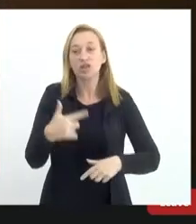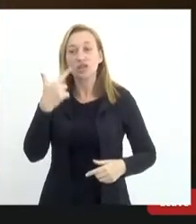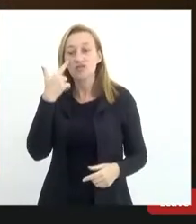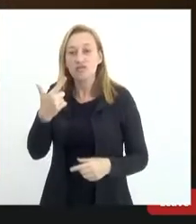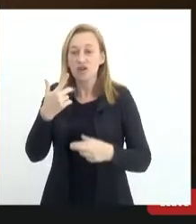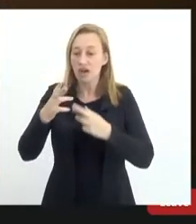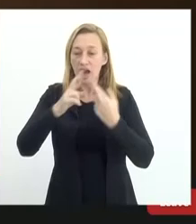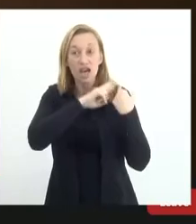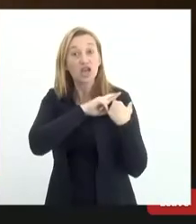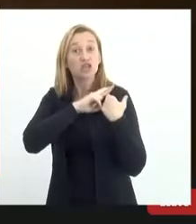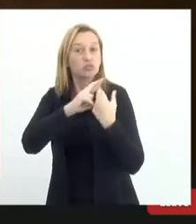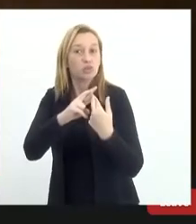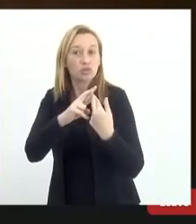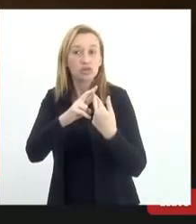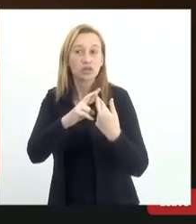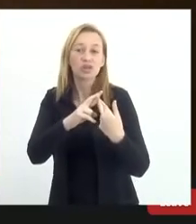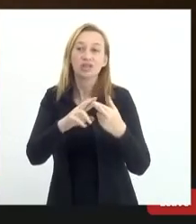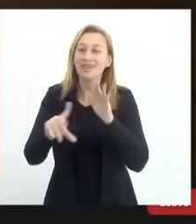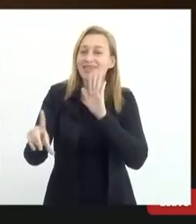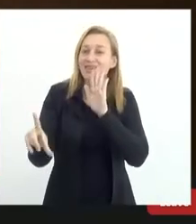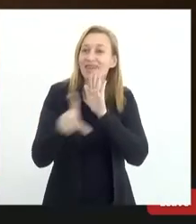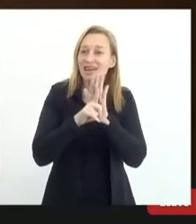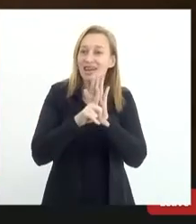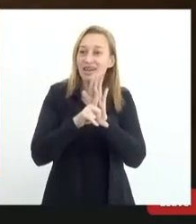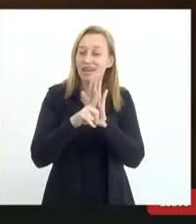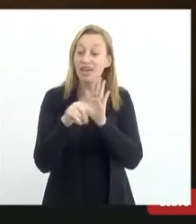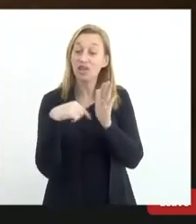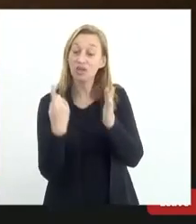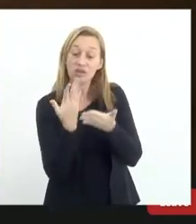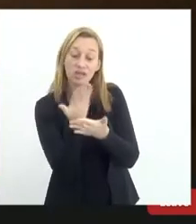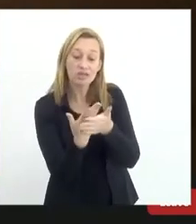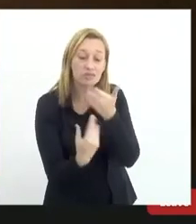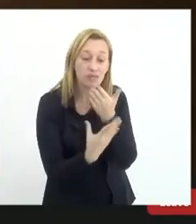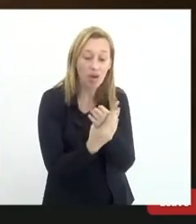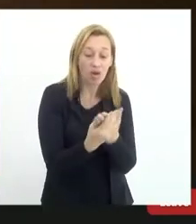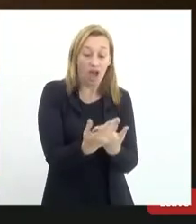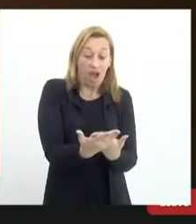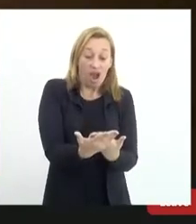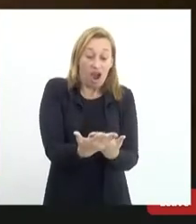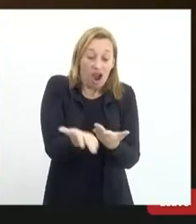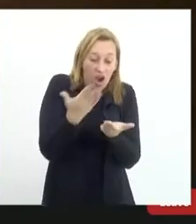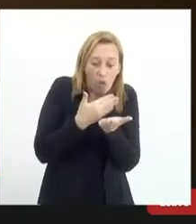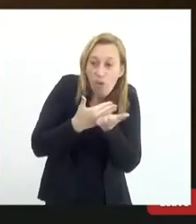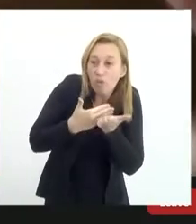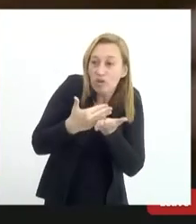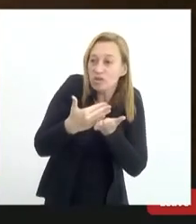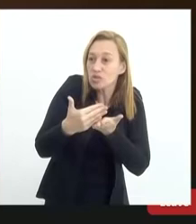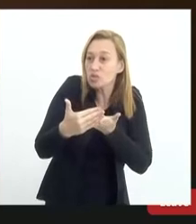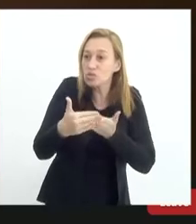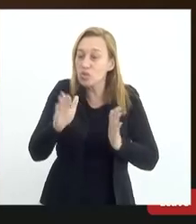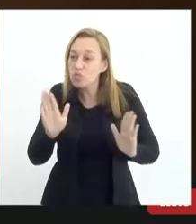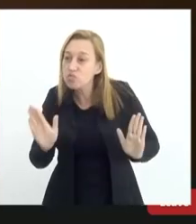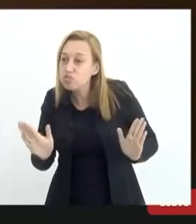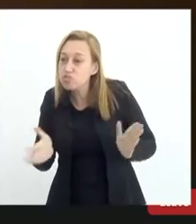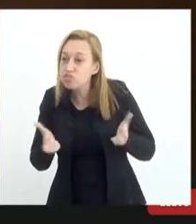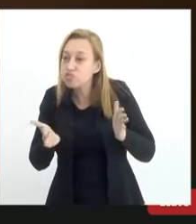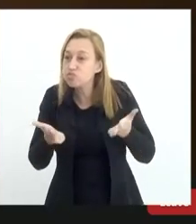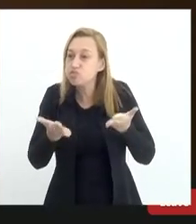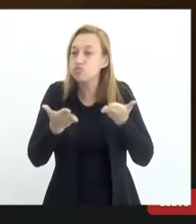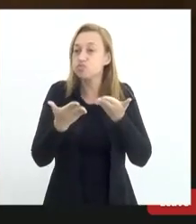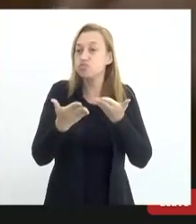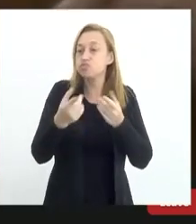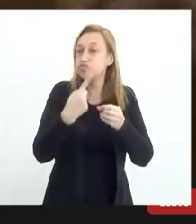responsabilidade dessa lei na mão, a gente começou a mobilizar municípios